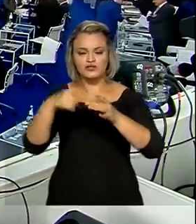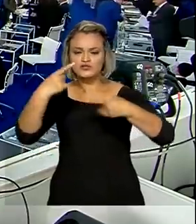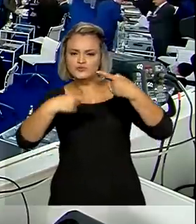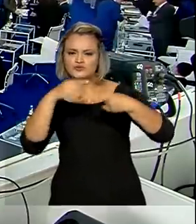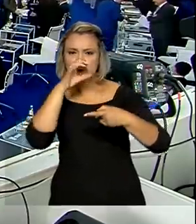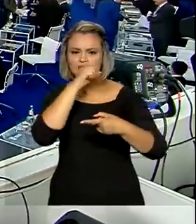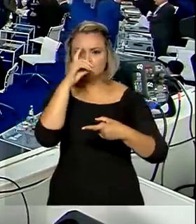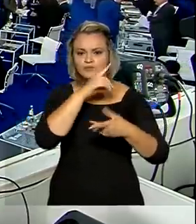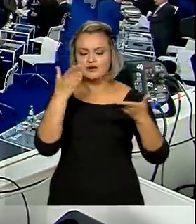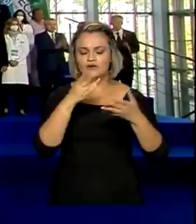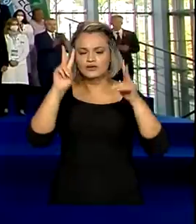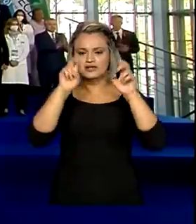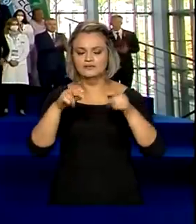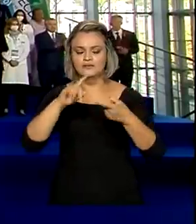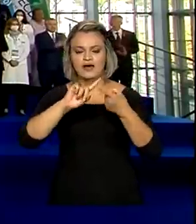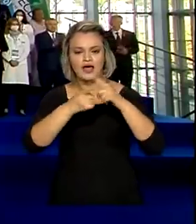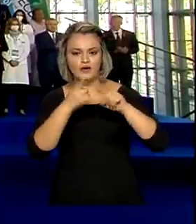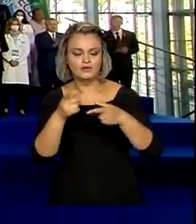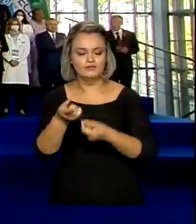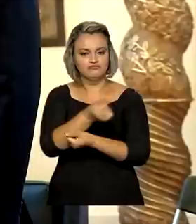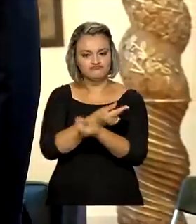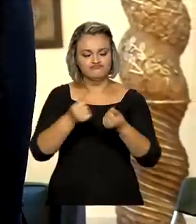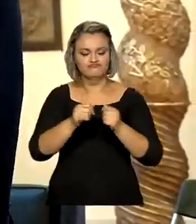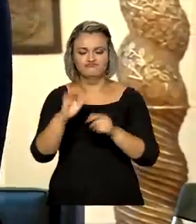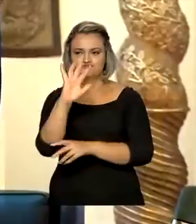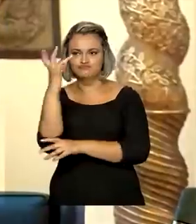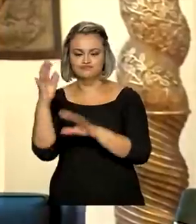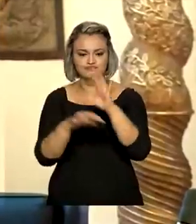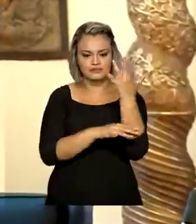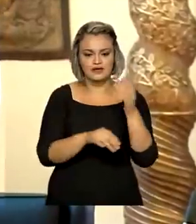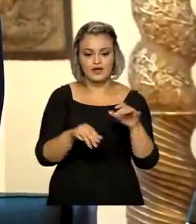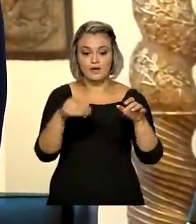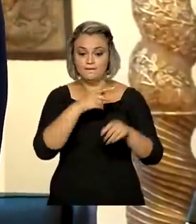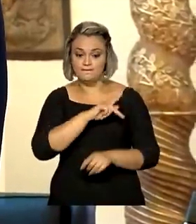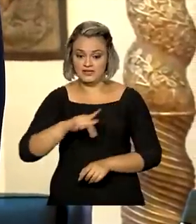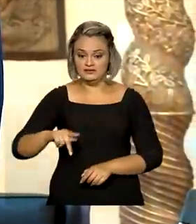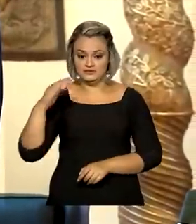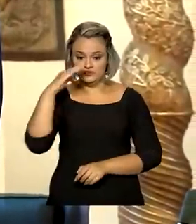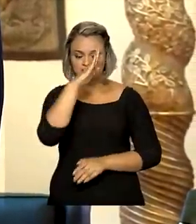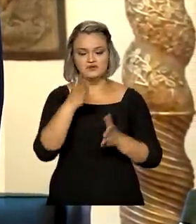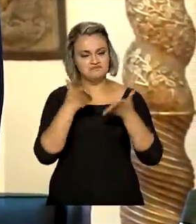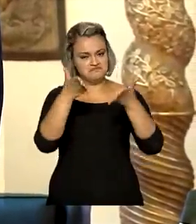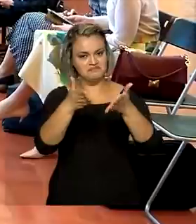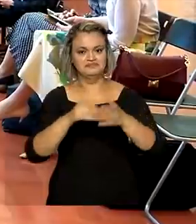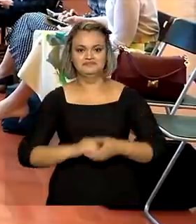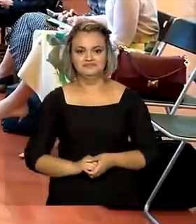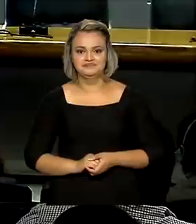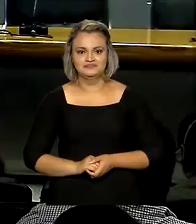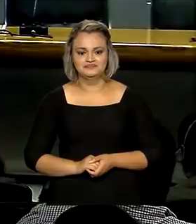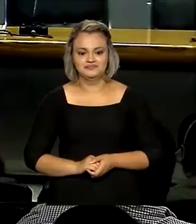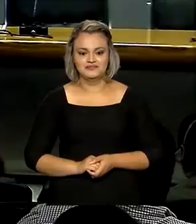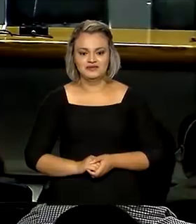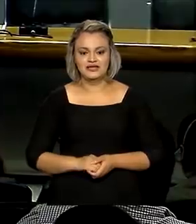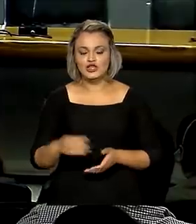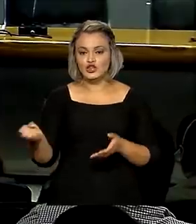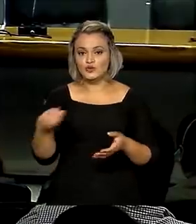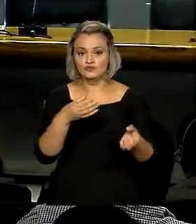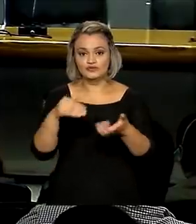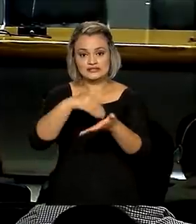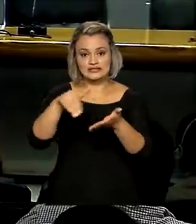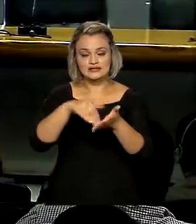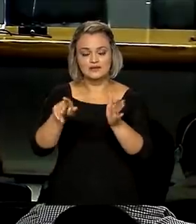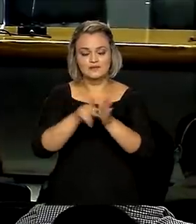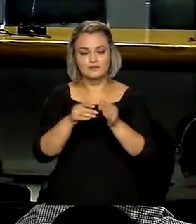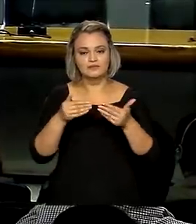no fim de semana economia, saúde e meio ambiente. O presidente Jair Bolsonaro participou do encontro. Novos secretários do